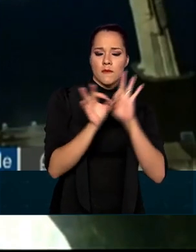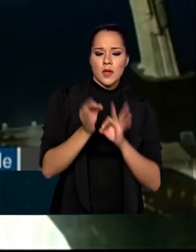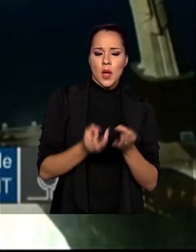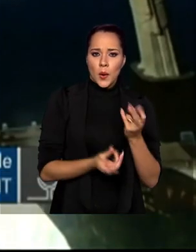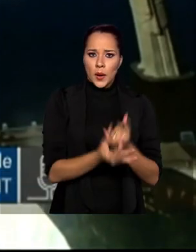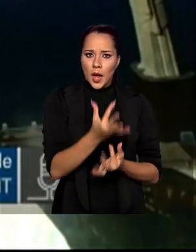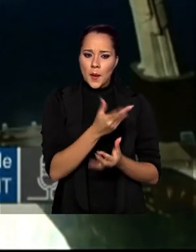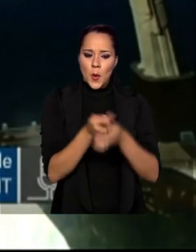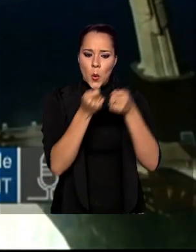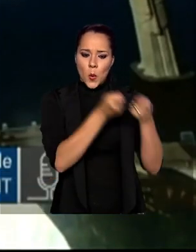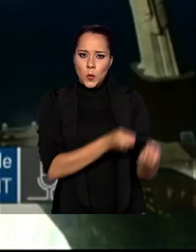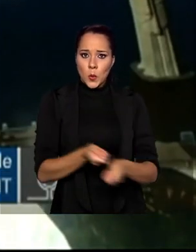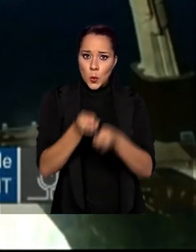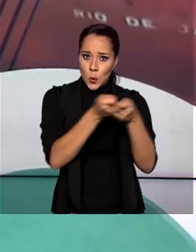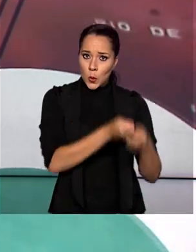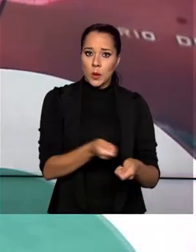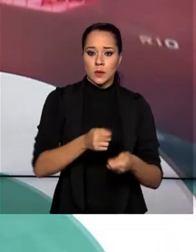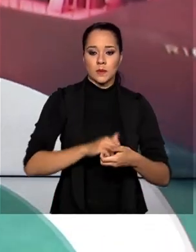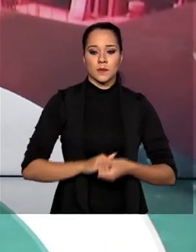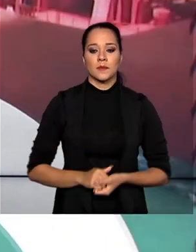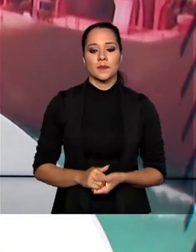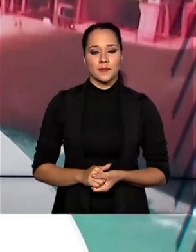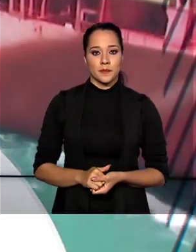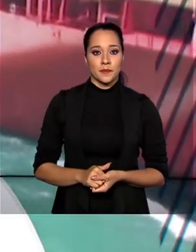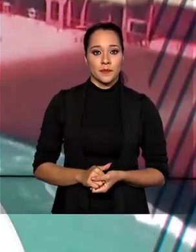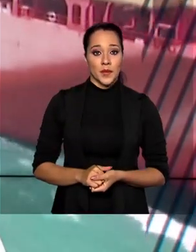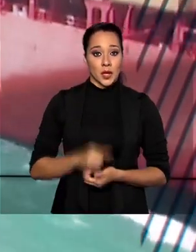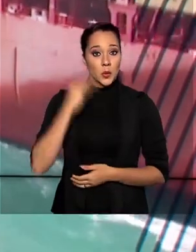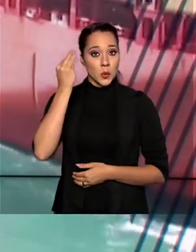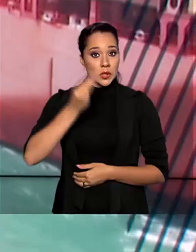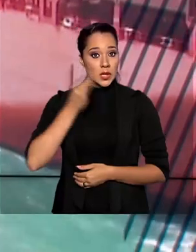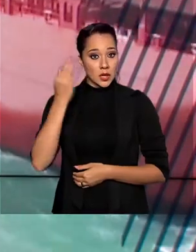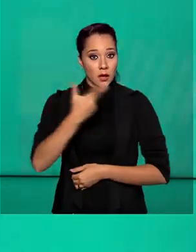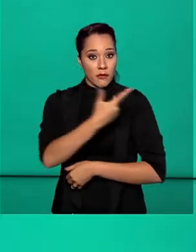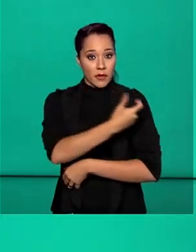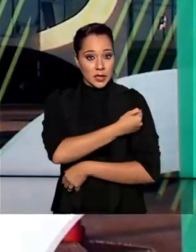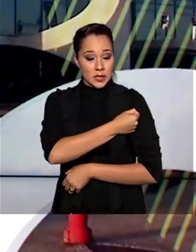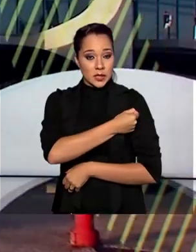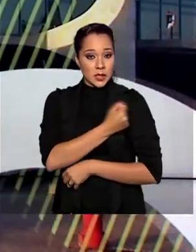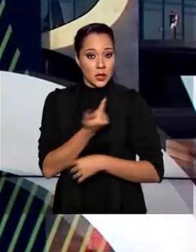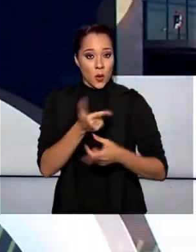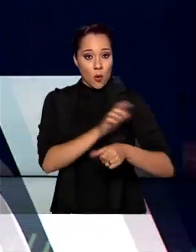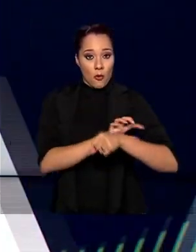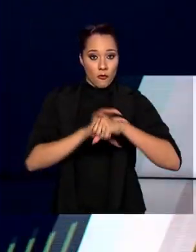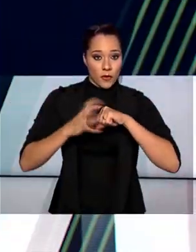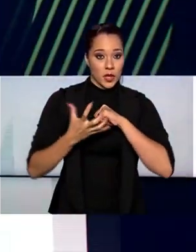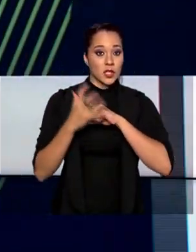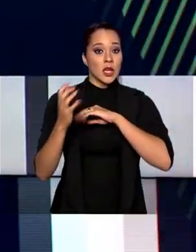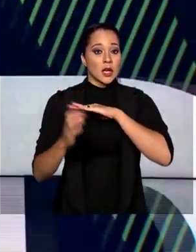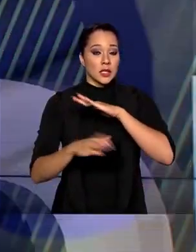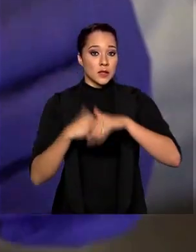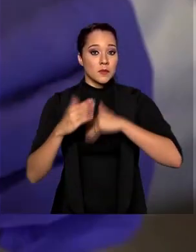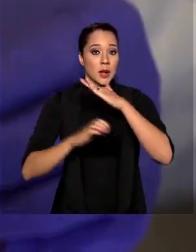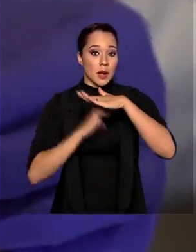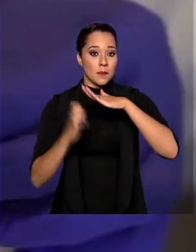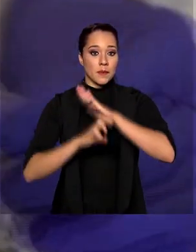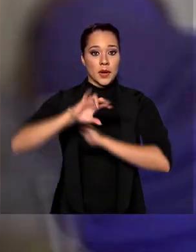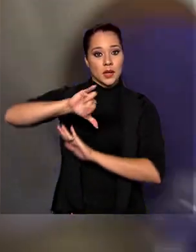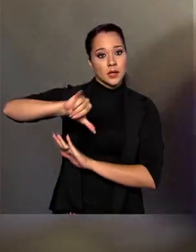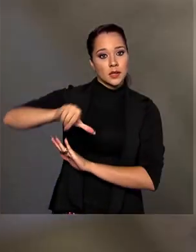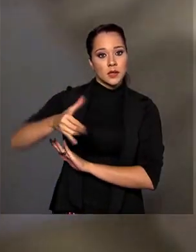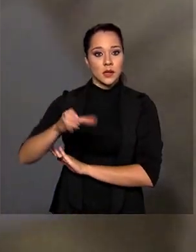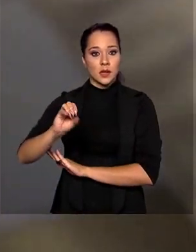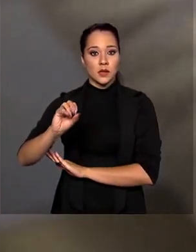controlada ou o uso do fogo frio. Os testes com a vacina contra a Covid-19 desenvolvida pela